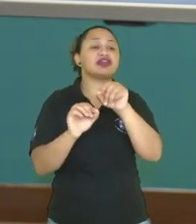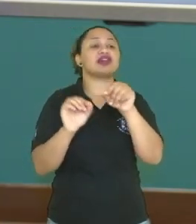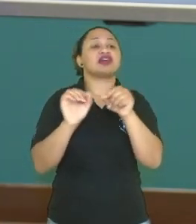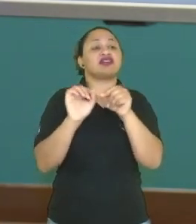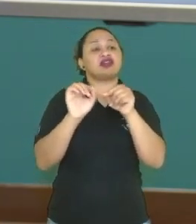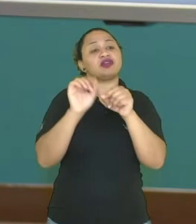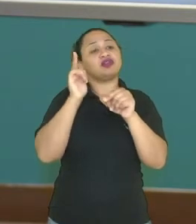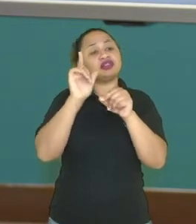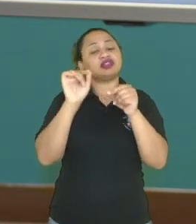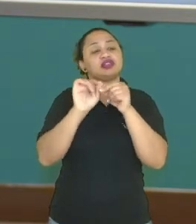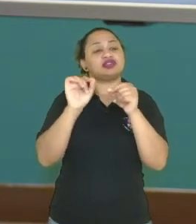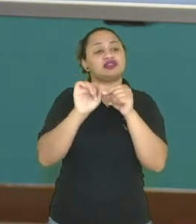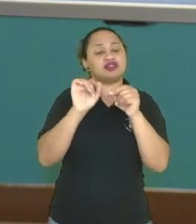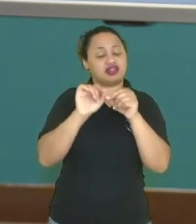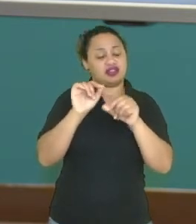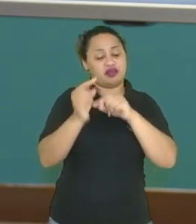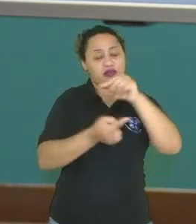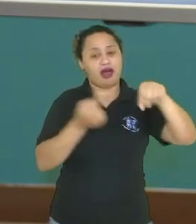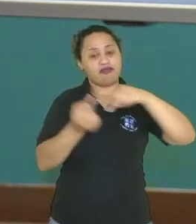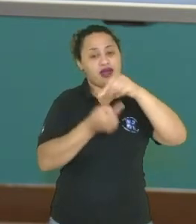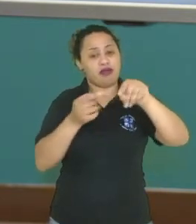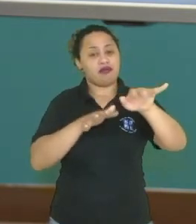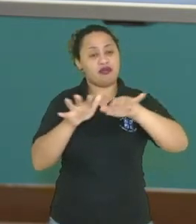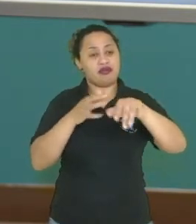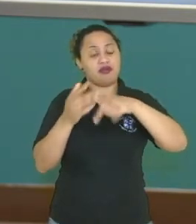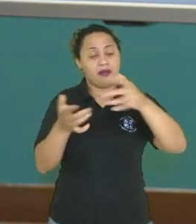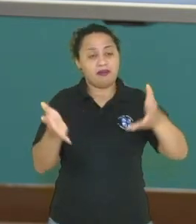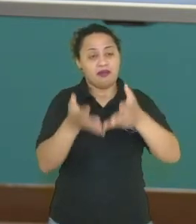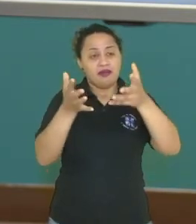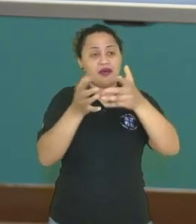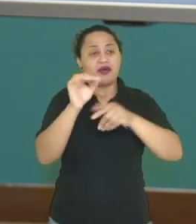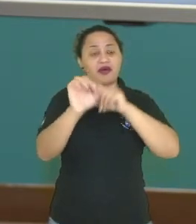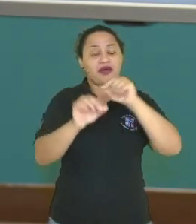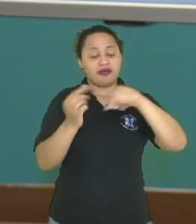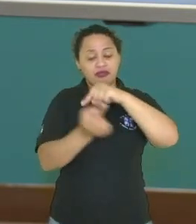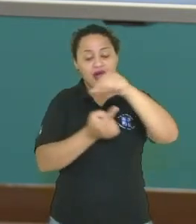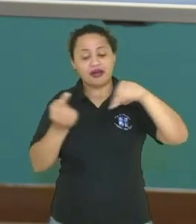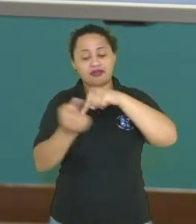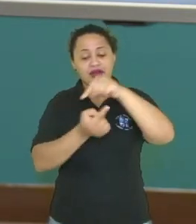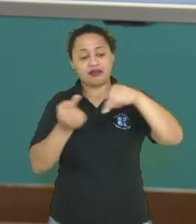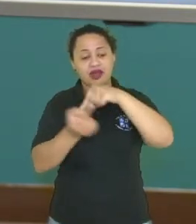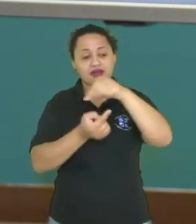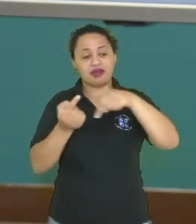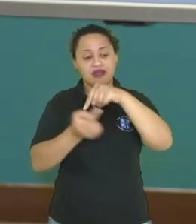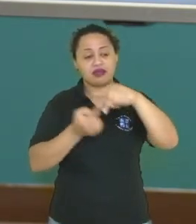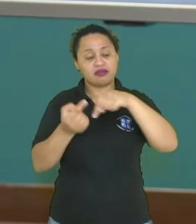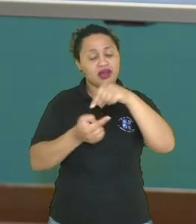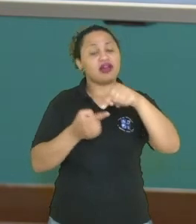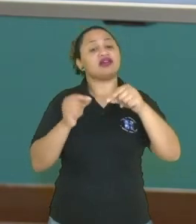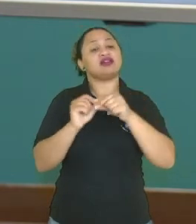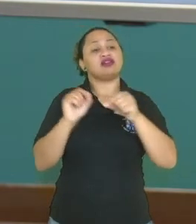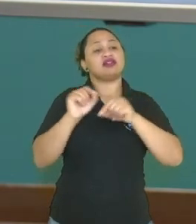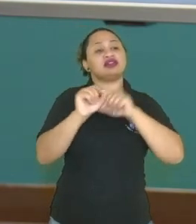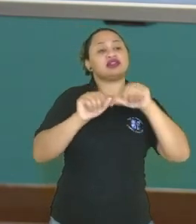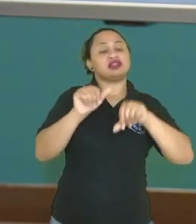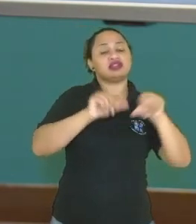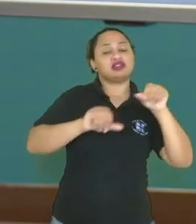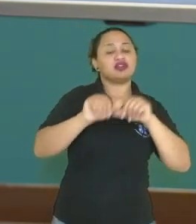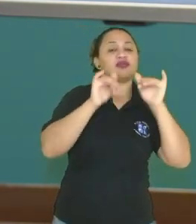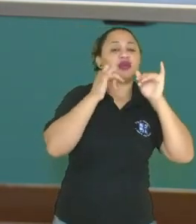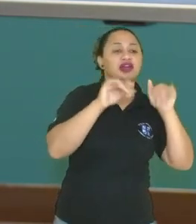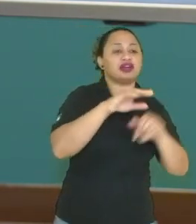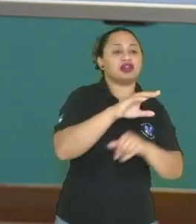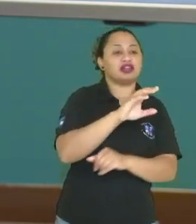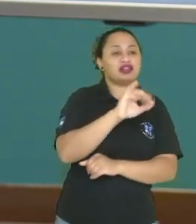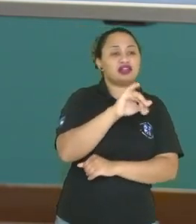consequentemente, ali, né? Instigar, impulsionar a movimentação dos geradores que vão converter a energia